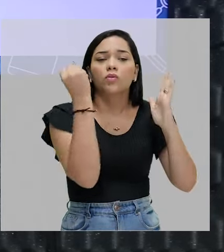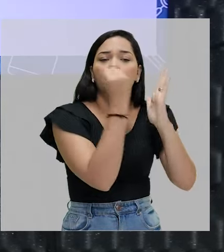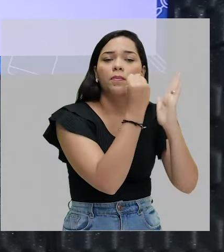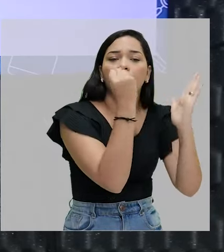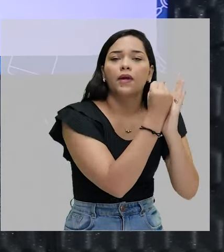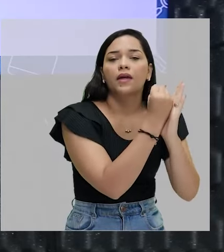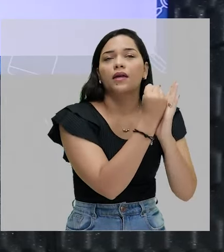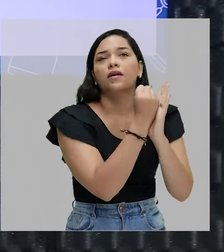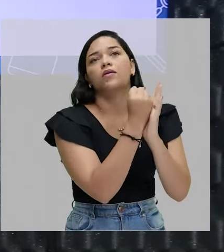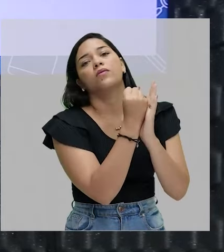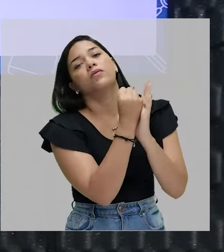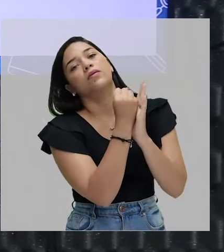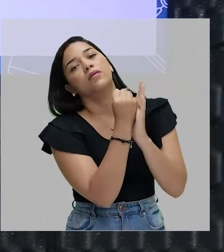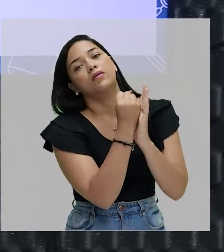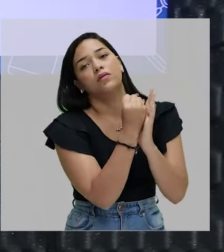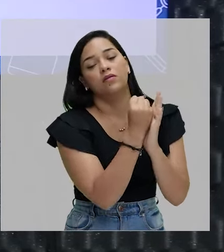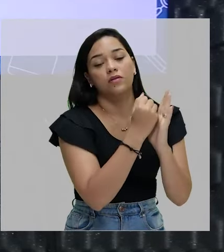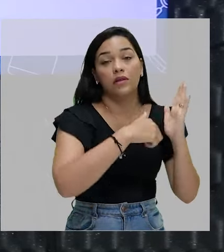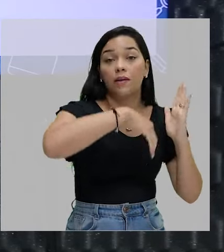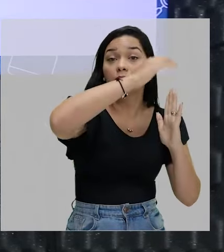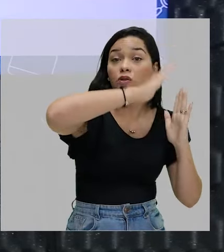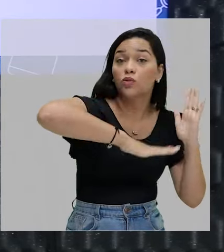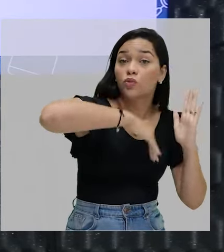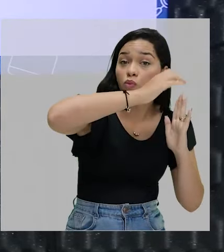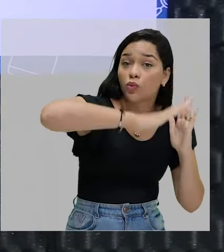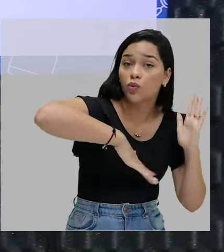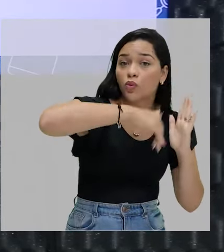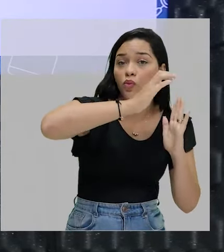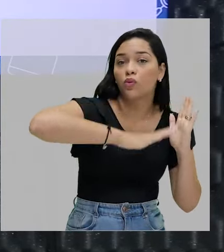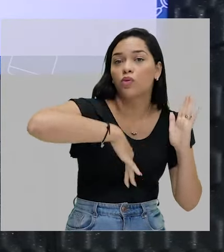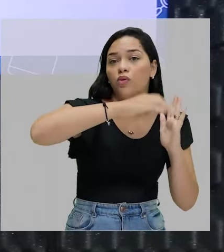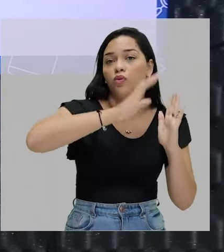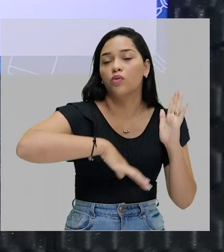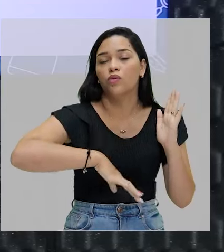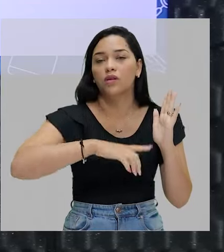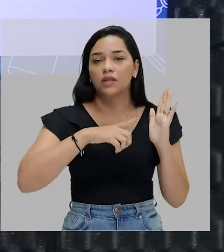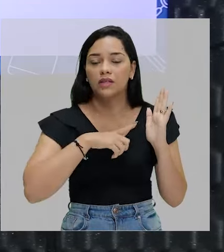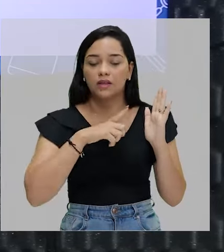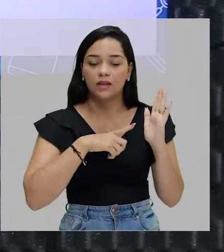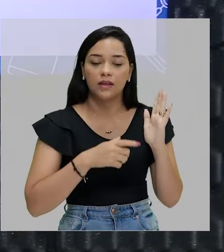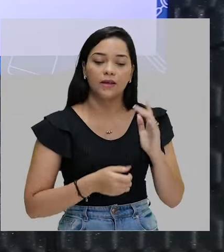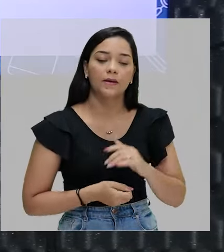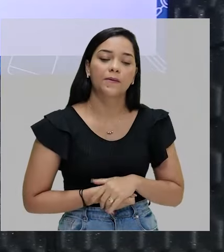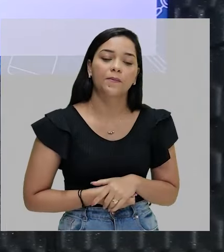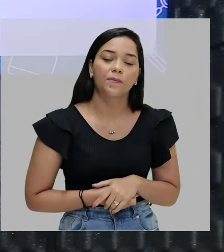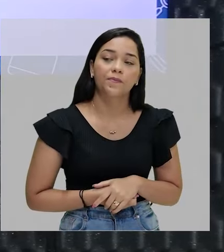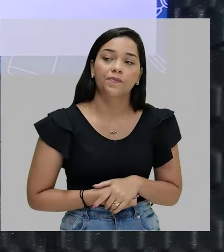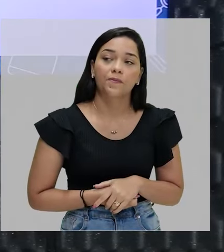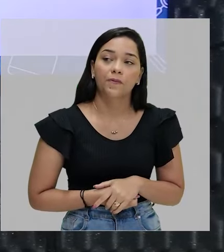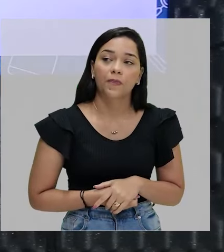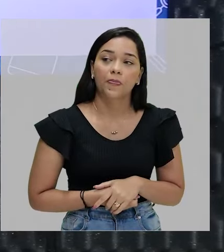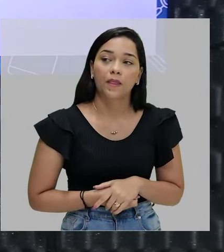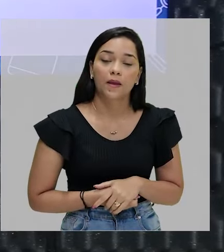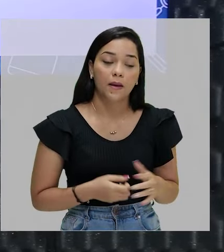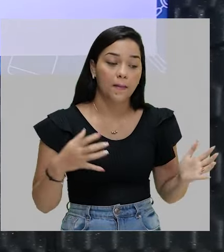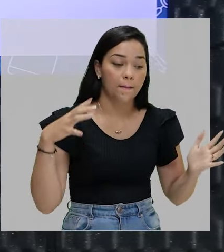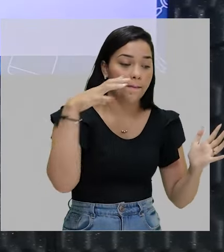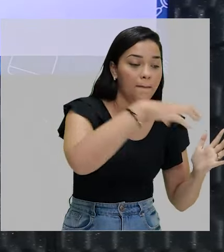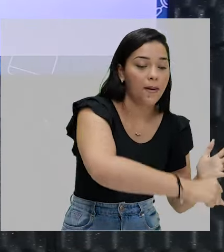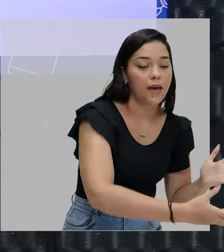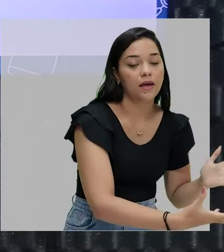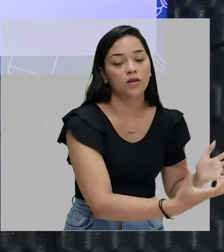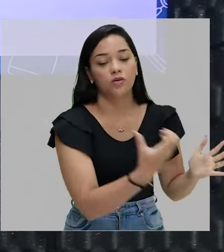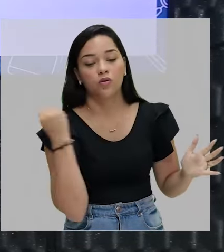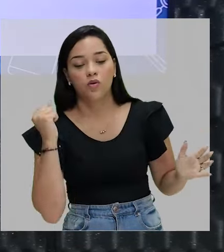batendo, da pintura, né? Do rolinho lá de tinta. Pega, toma,